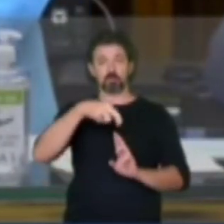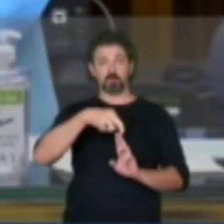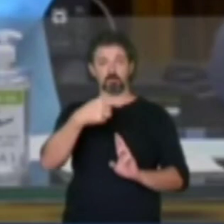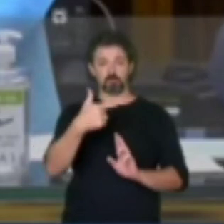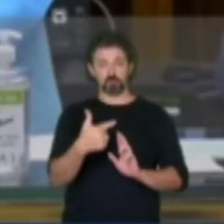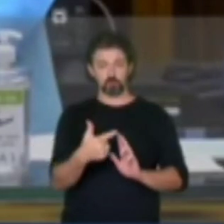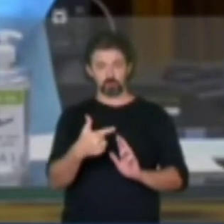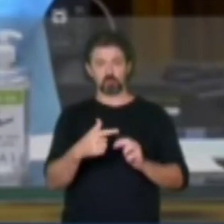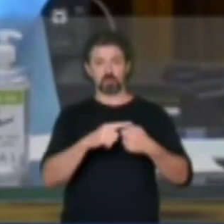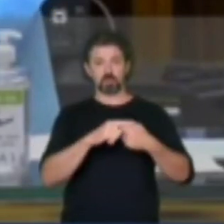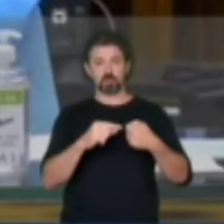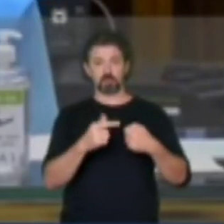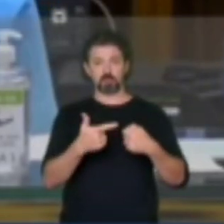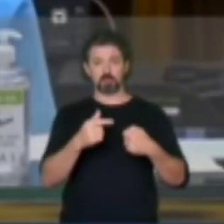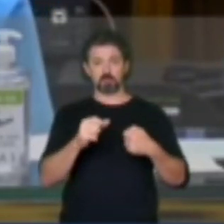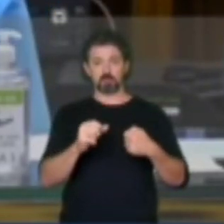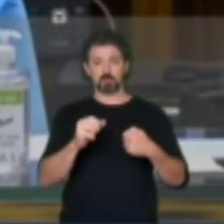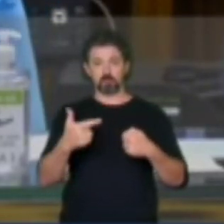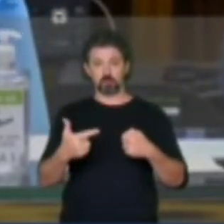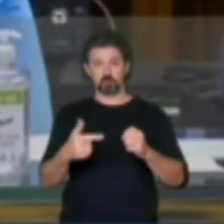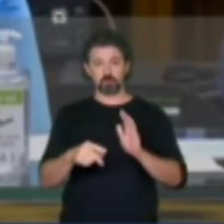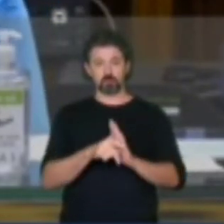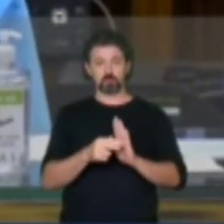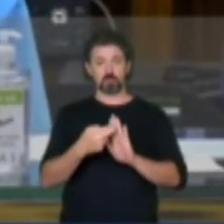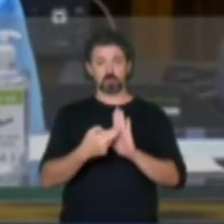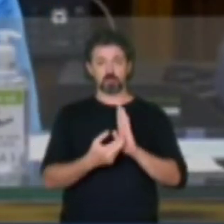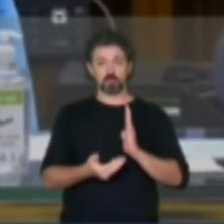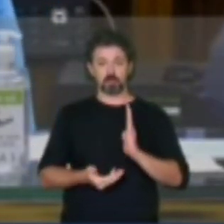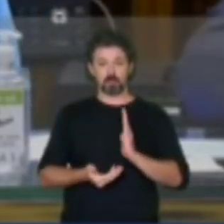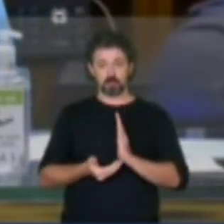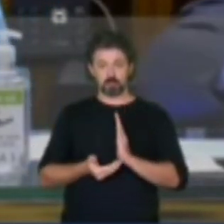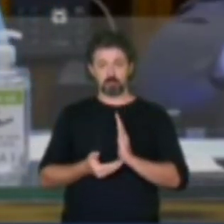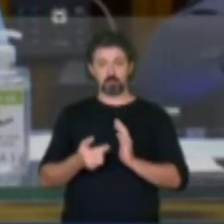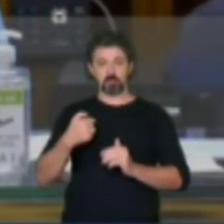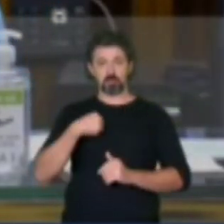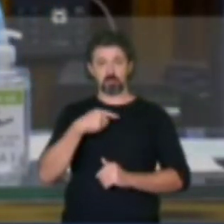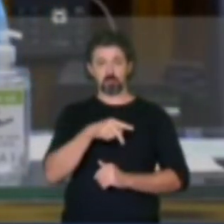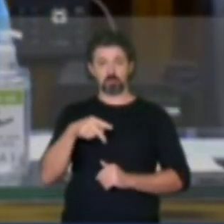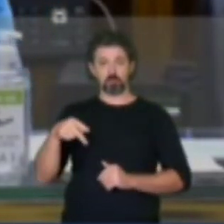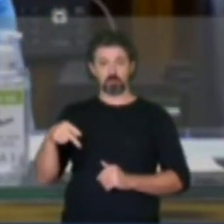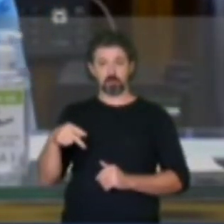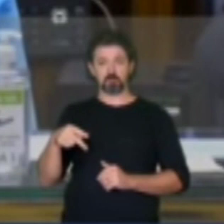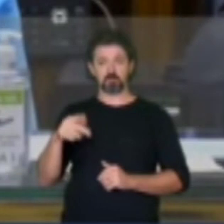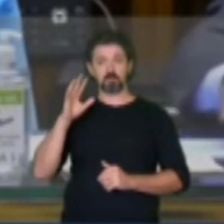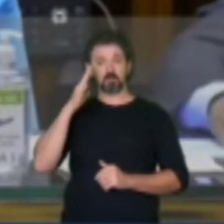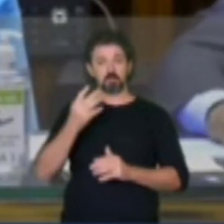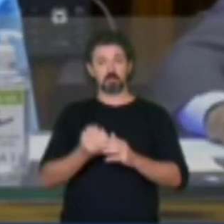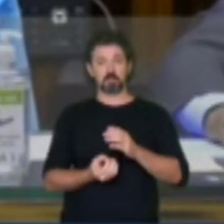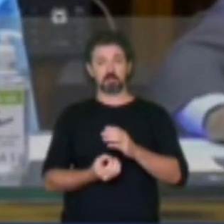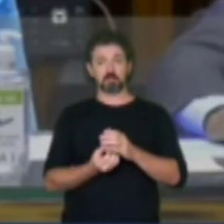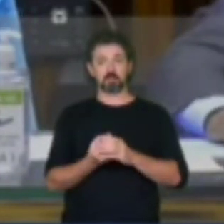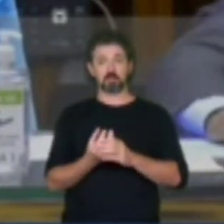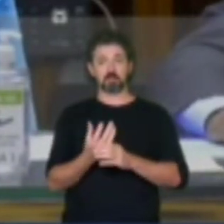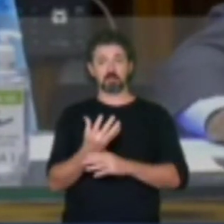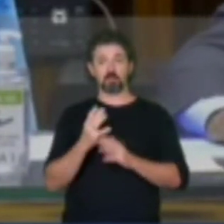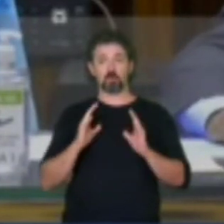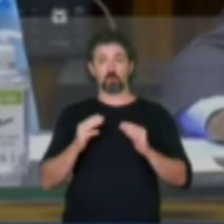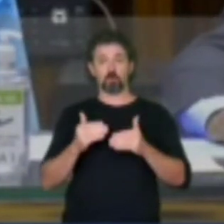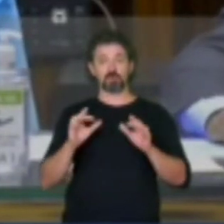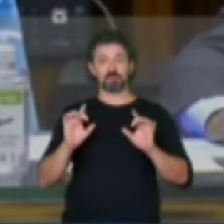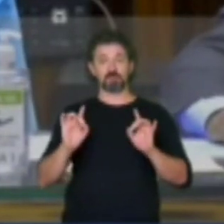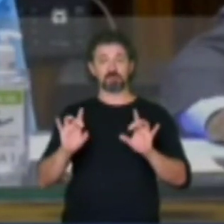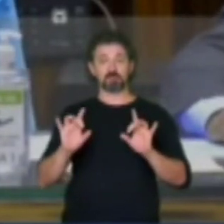artigo 202 do Regimento Interno, essa presidência decide criar comissão especial